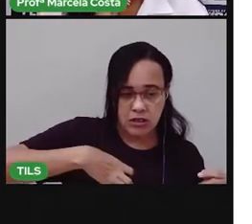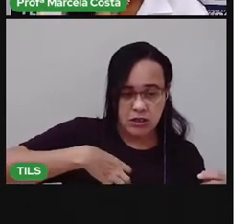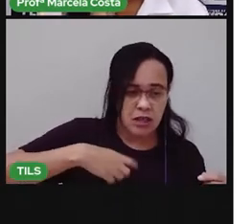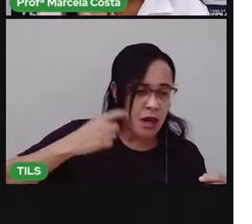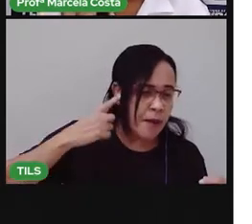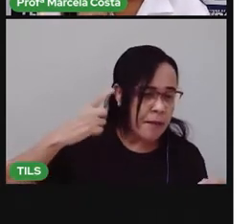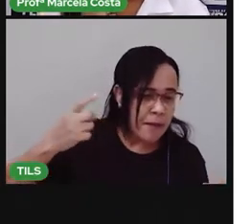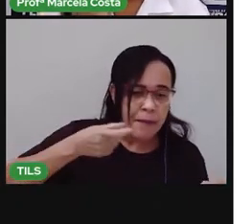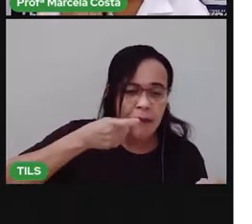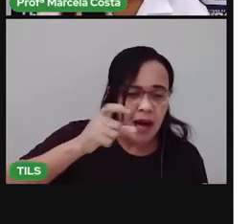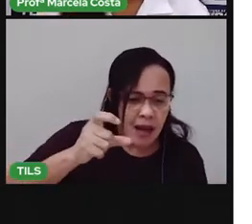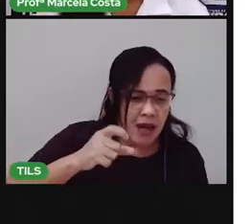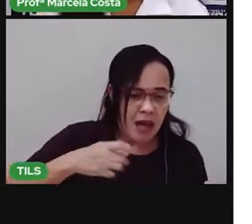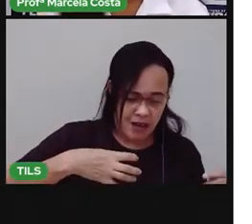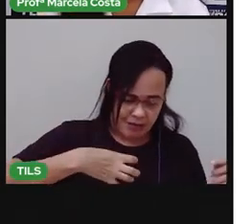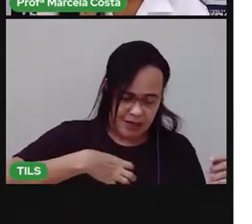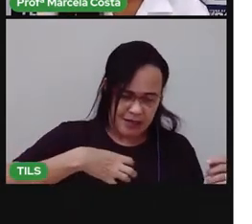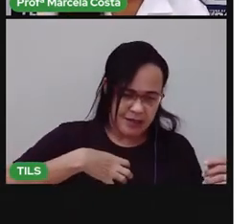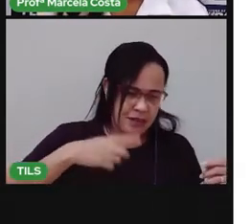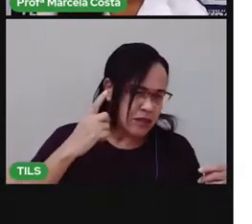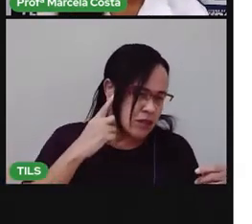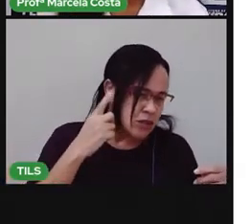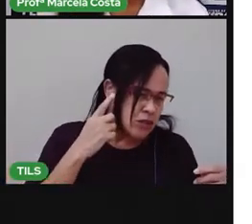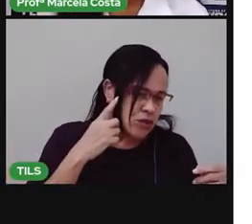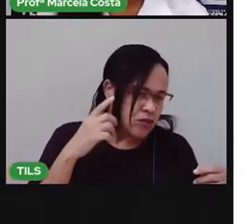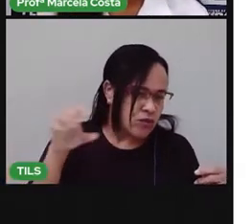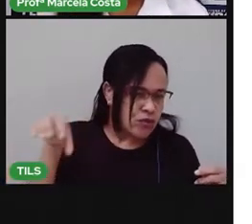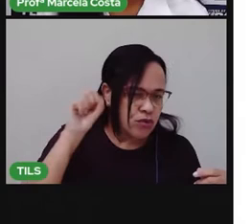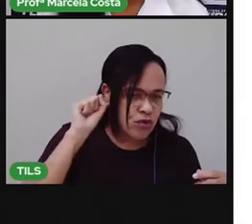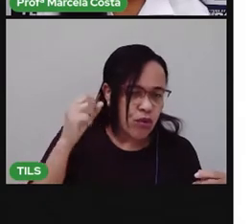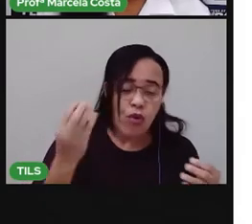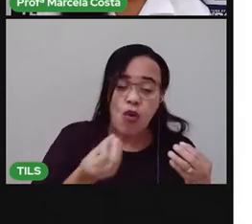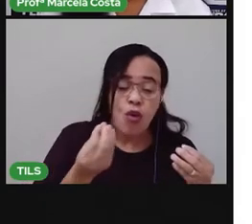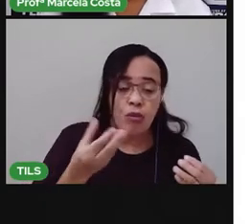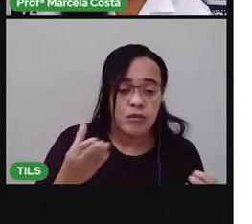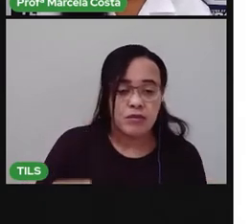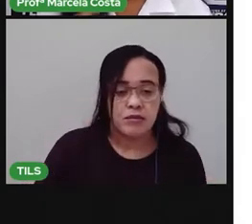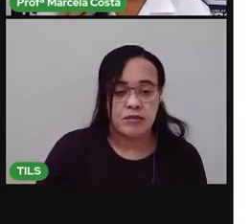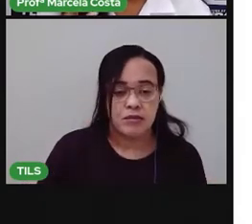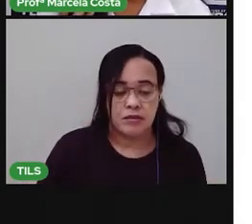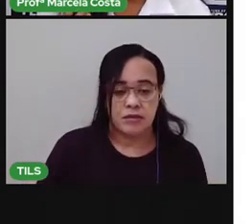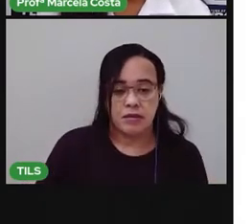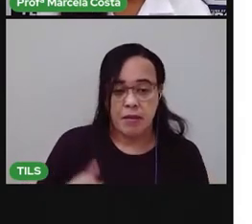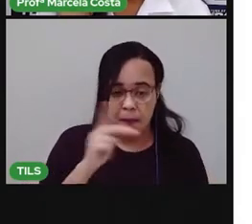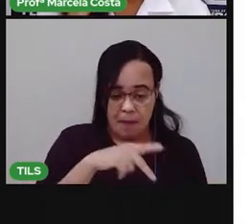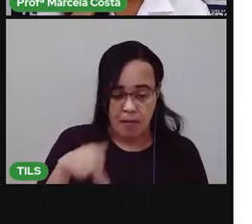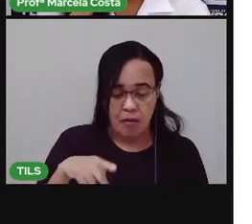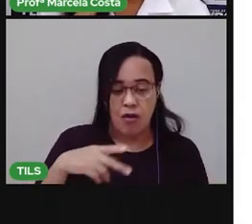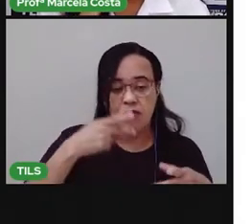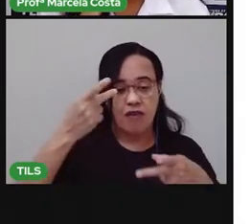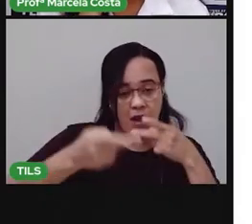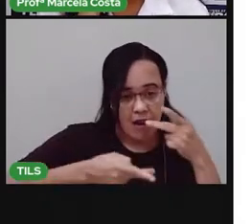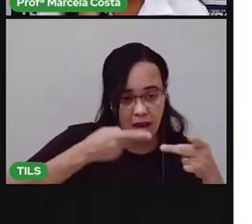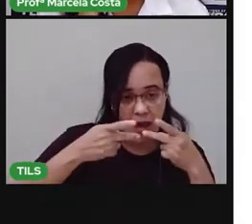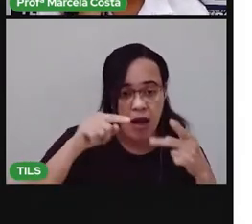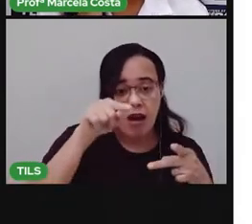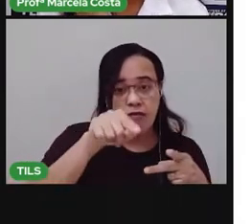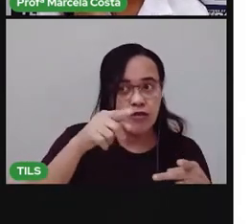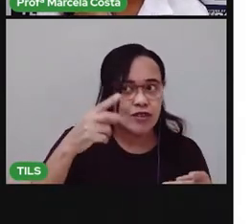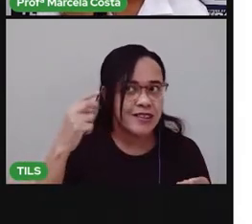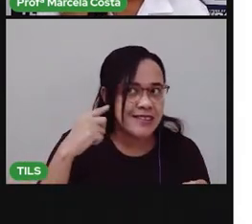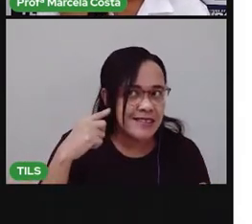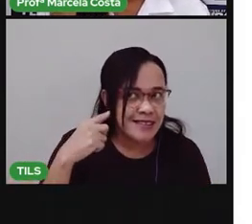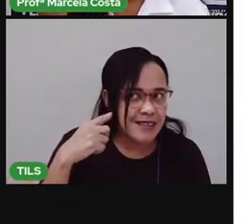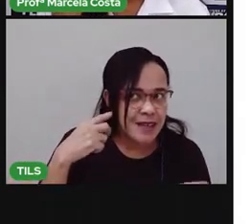palavra. Eu vou falar a palavra, vou ler aqui a palavra e você pode repetir aí na sua casa pra você ouvir o